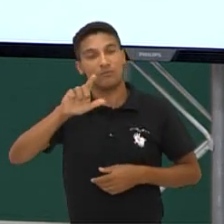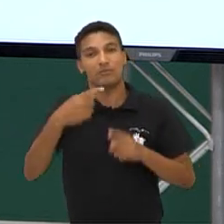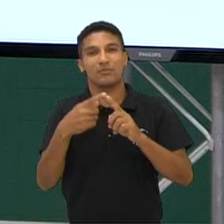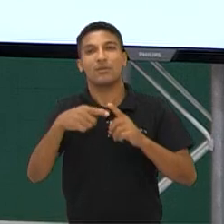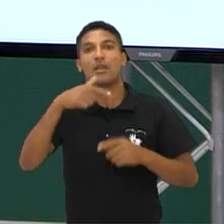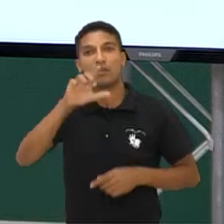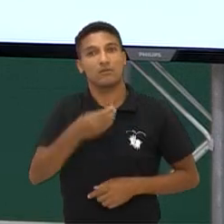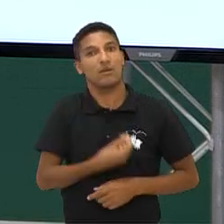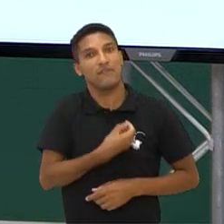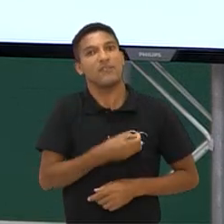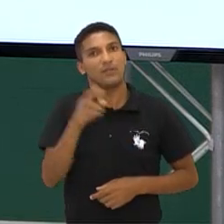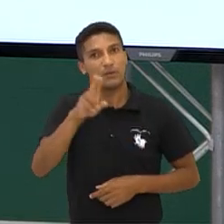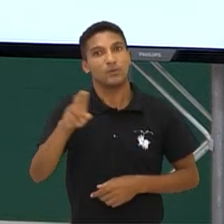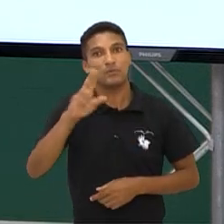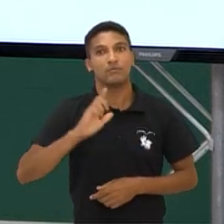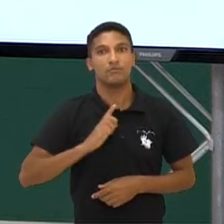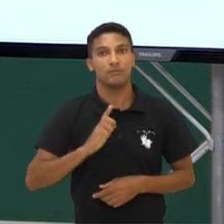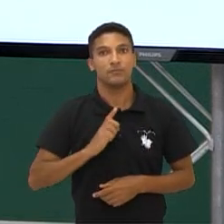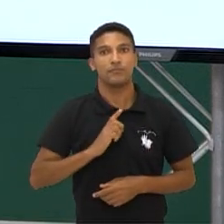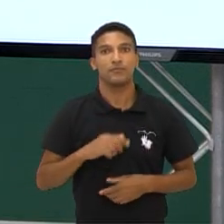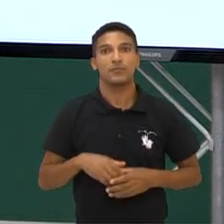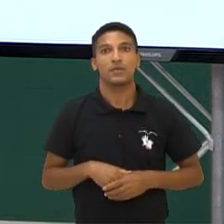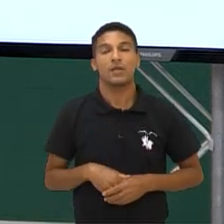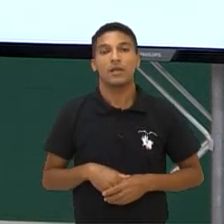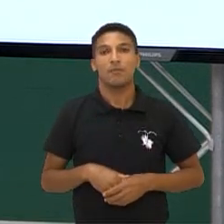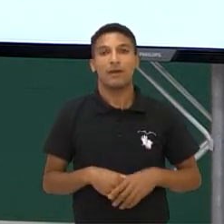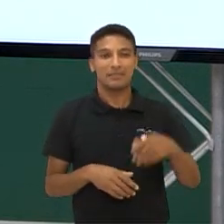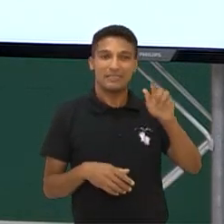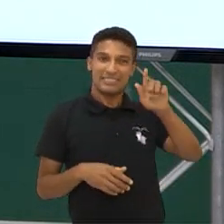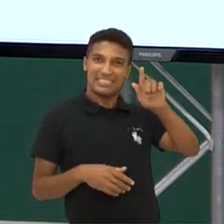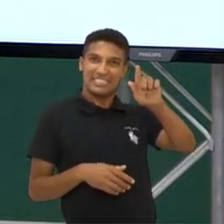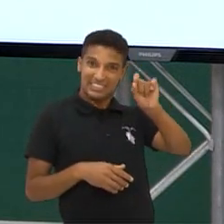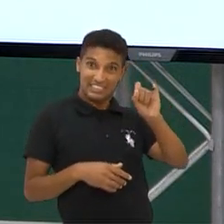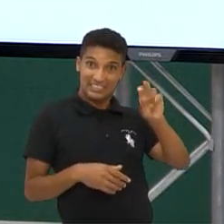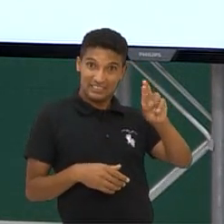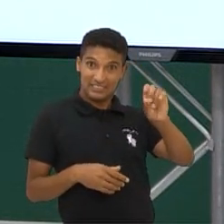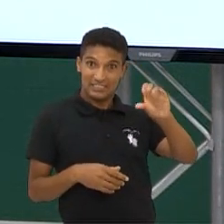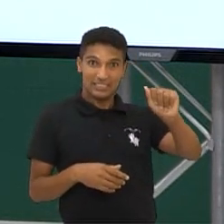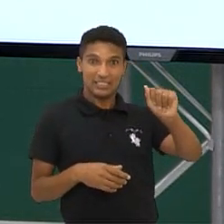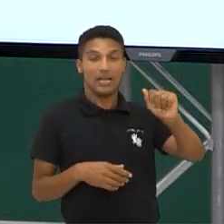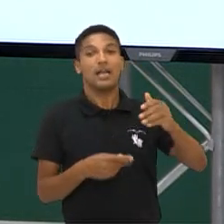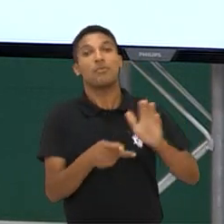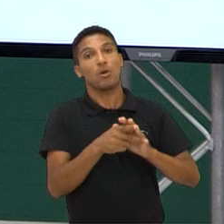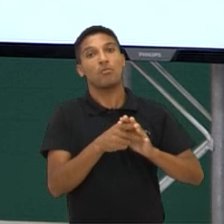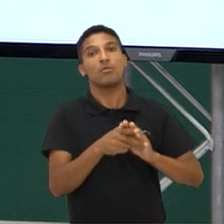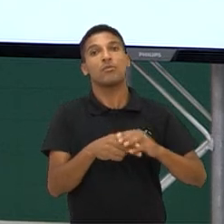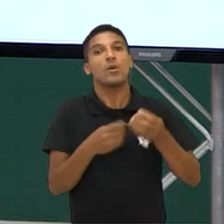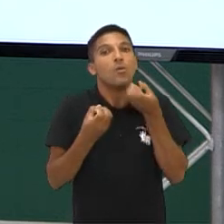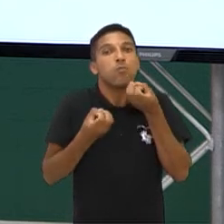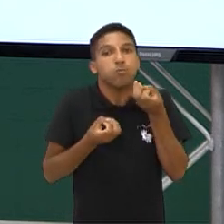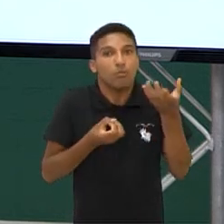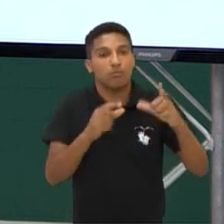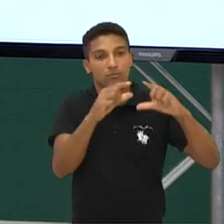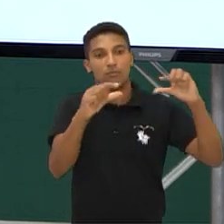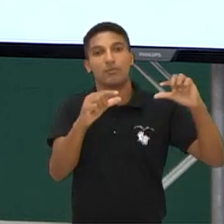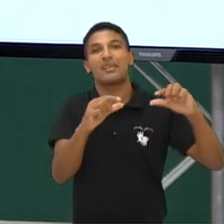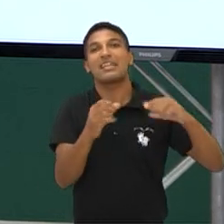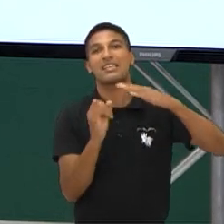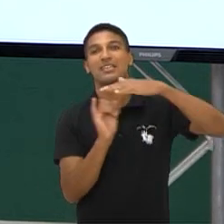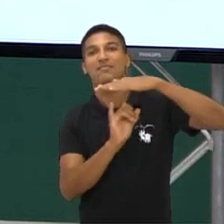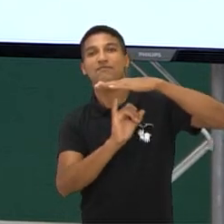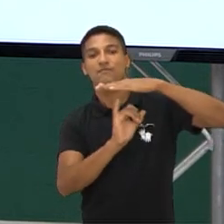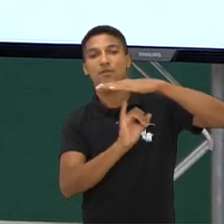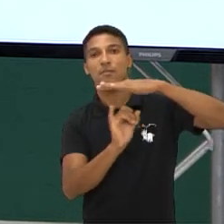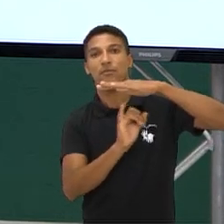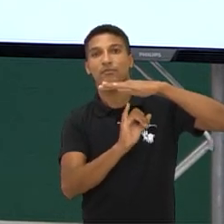gírias, elas pertencem a uma questão mais de informalidade. Você está entendendo? Assim como os idiomas, eu acredito que ambas elas